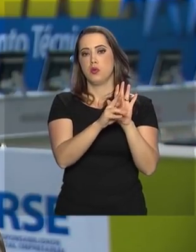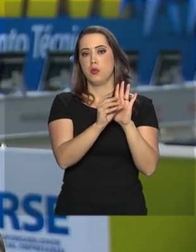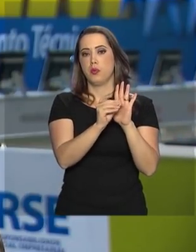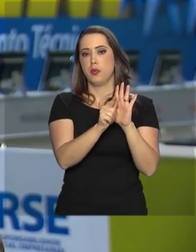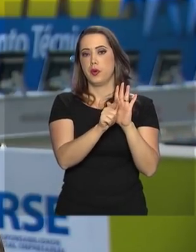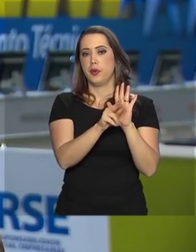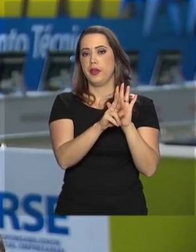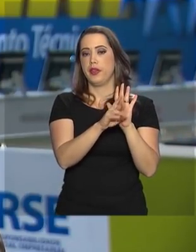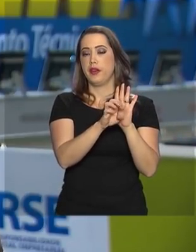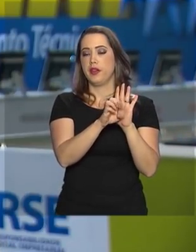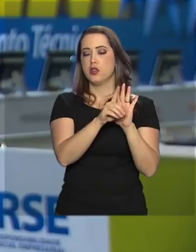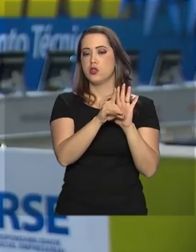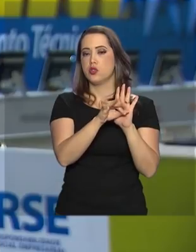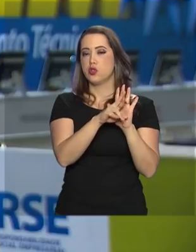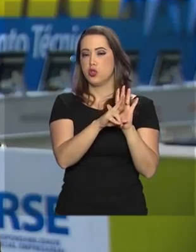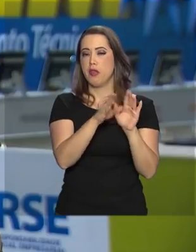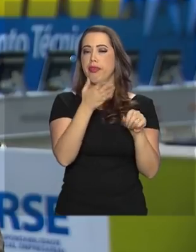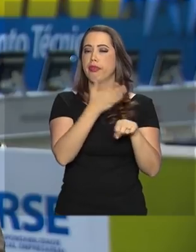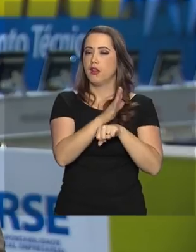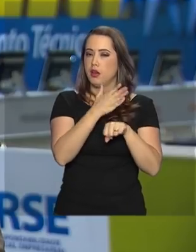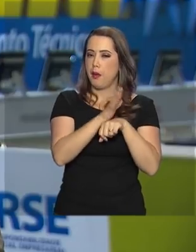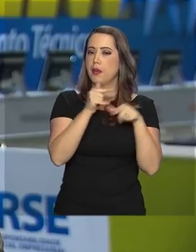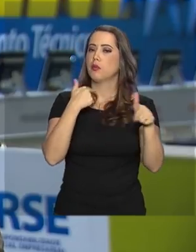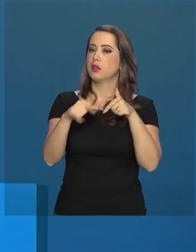de capacitação para o mercado de trabalho.